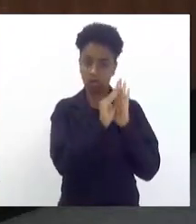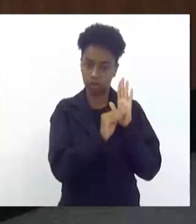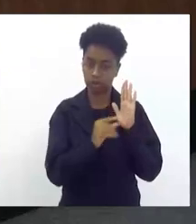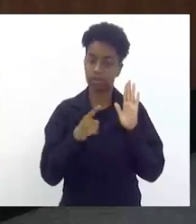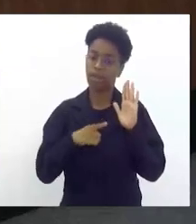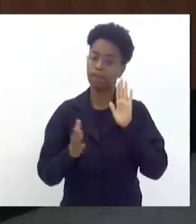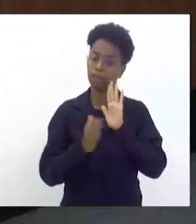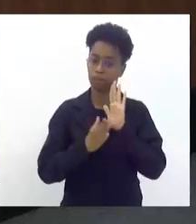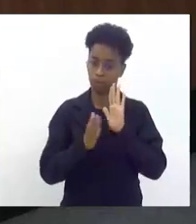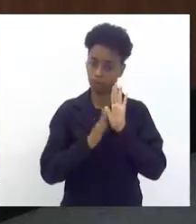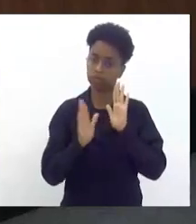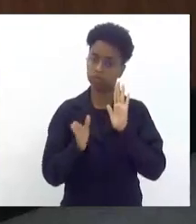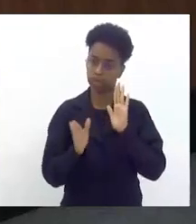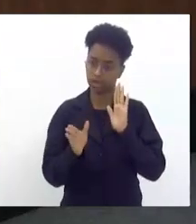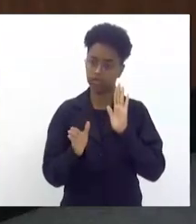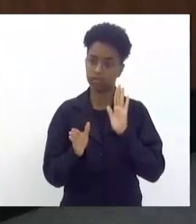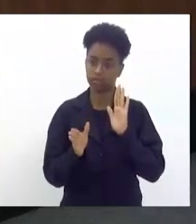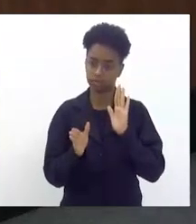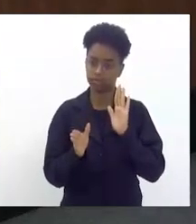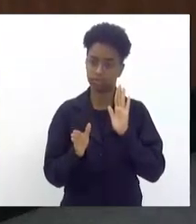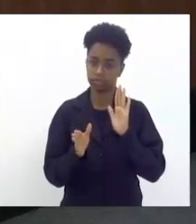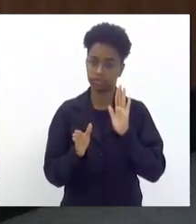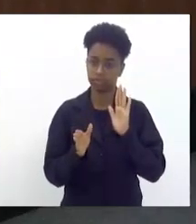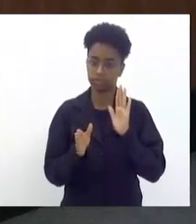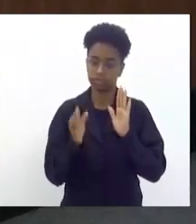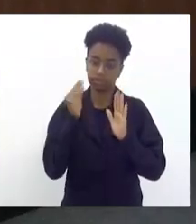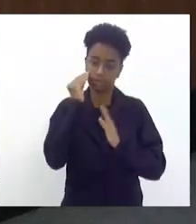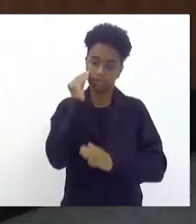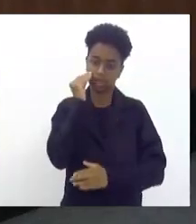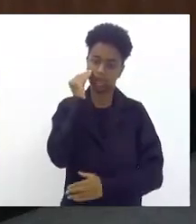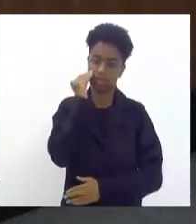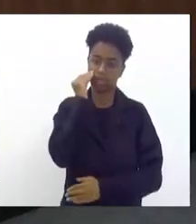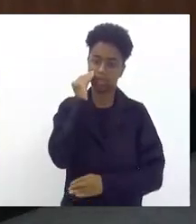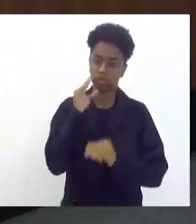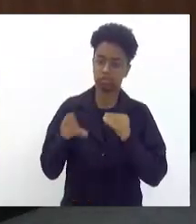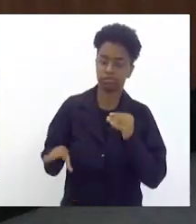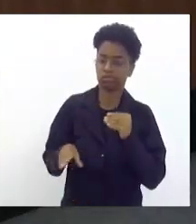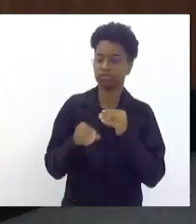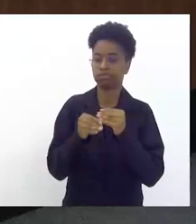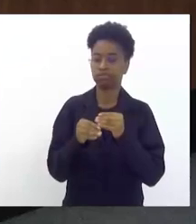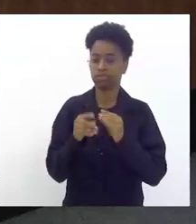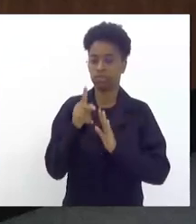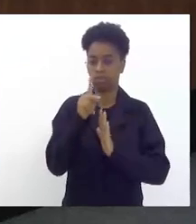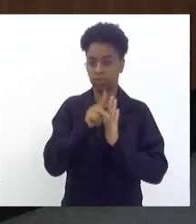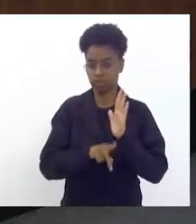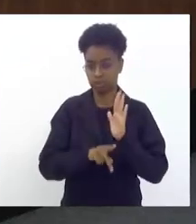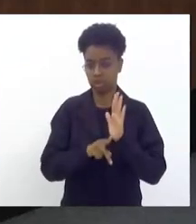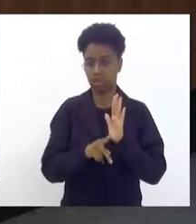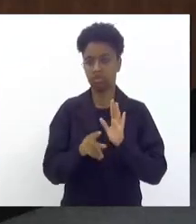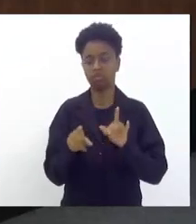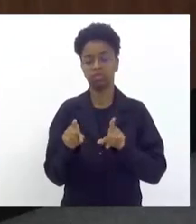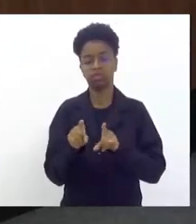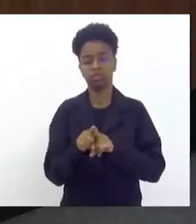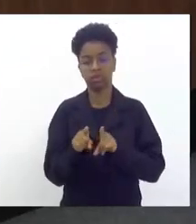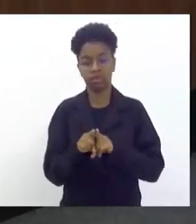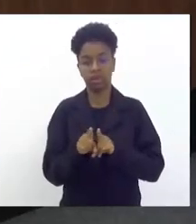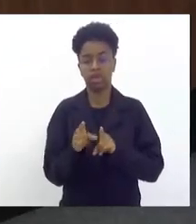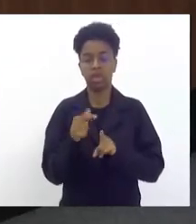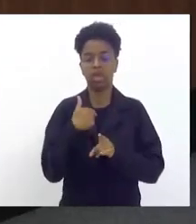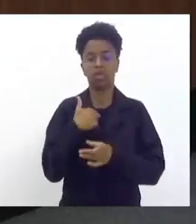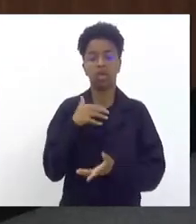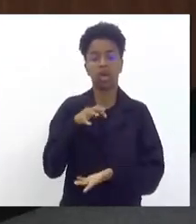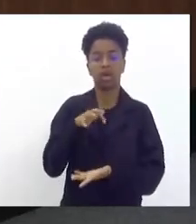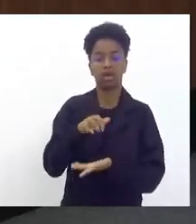proposta para que a gente pudesse incorporar no projeto e eu quero aqui o Aless já deixar